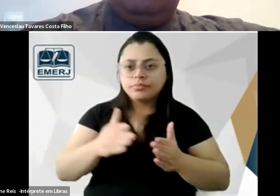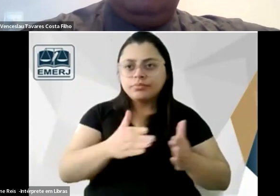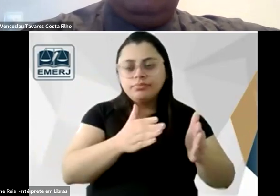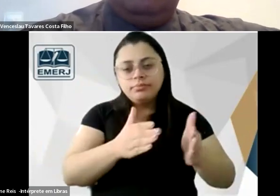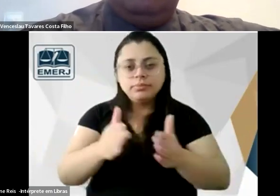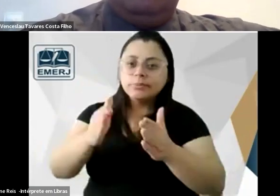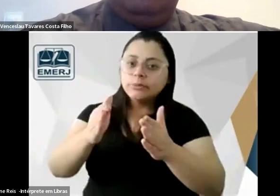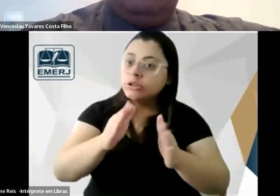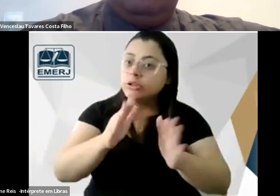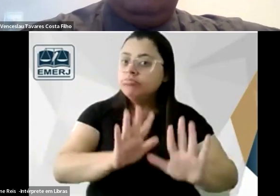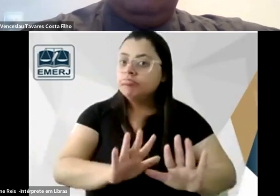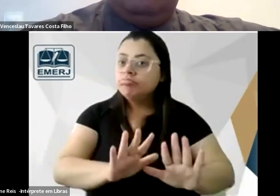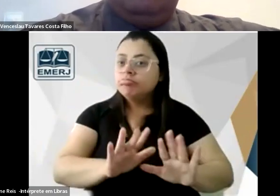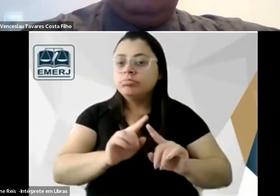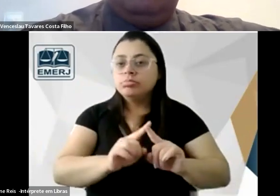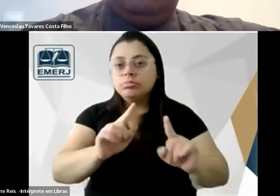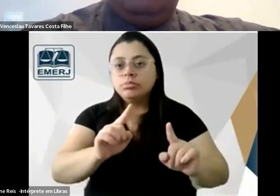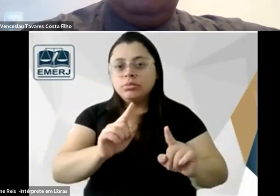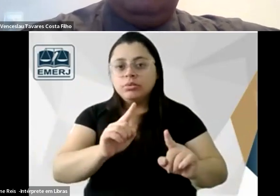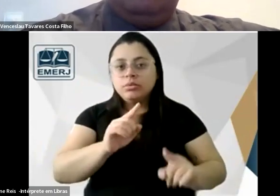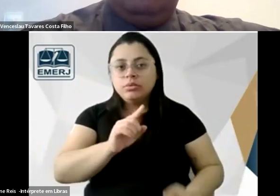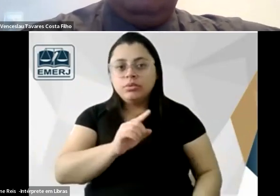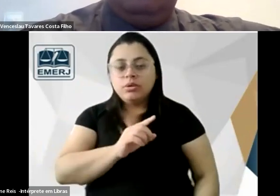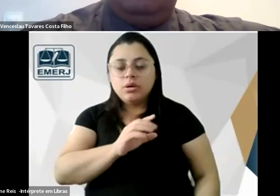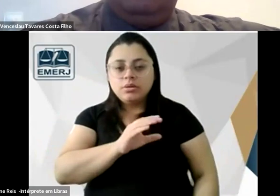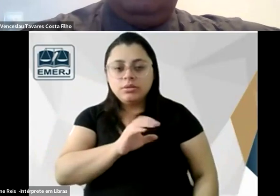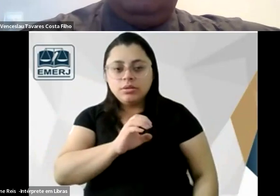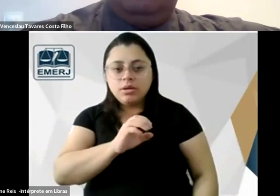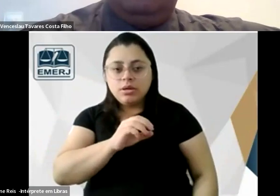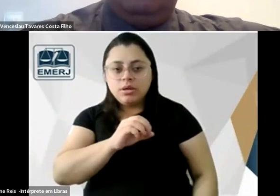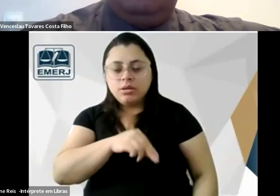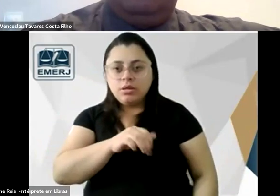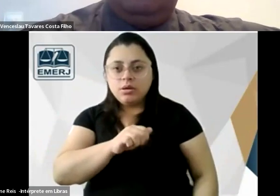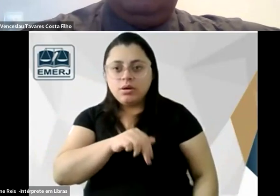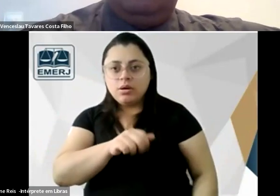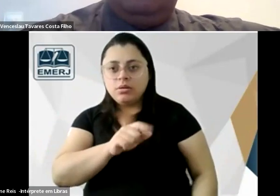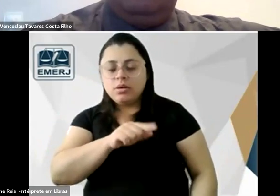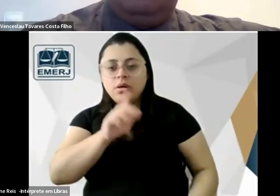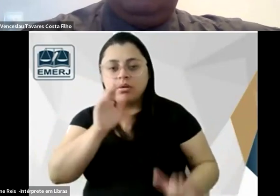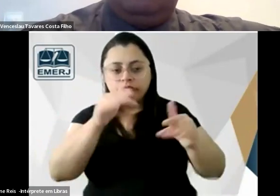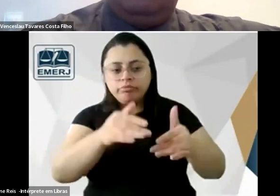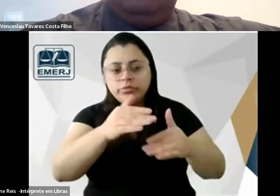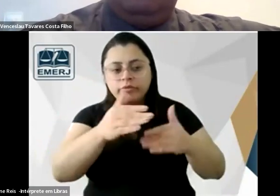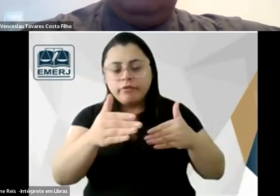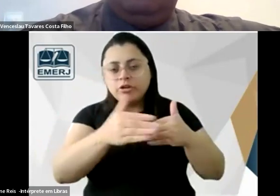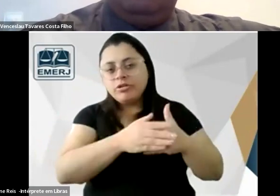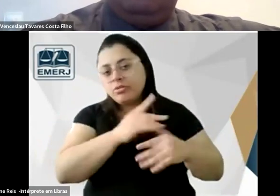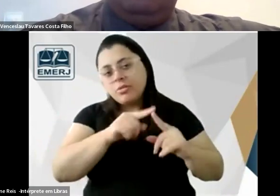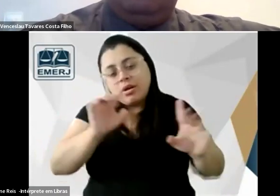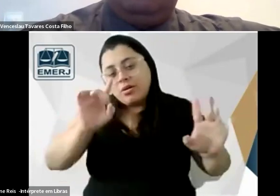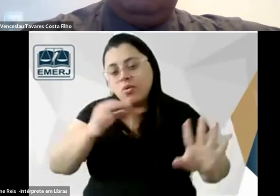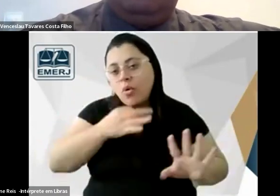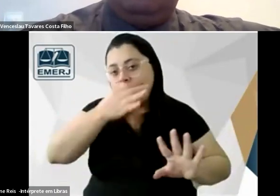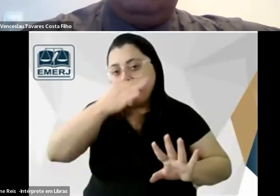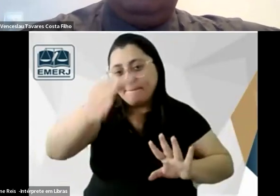por uma perspectiva proto-kelseniana do ponto de vista de um sistema fechado mas isso é um puro puro achismo entendeu de